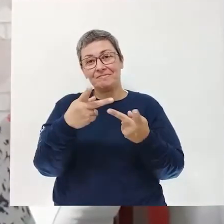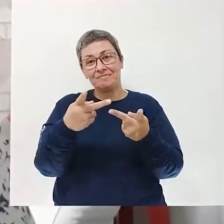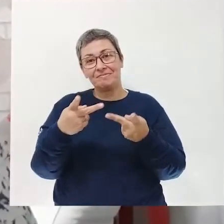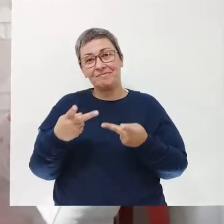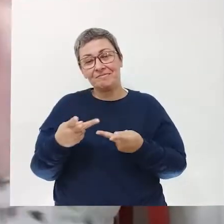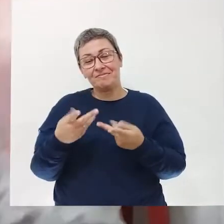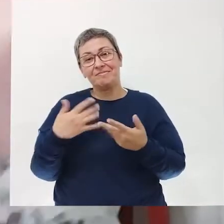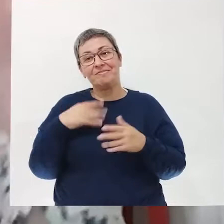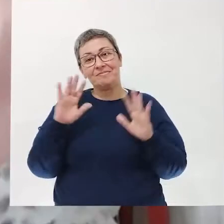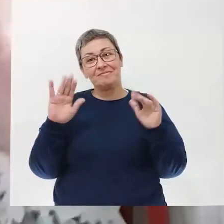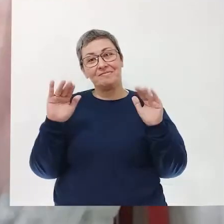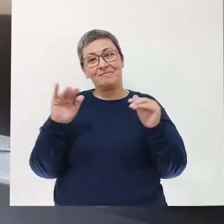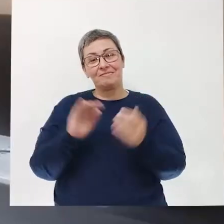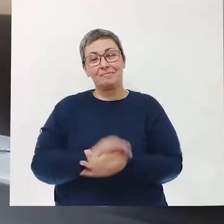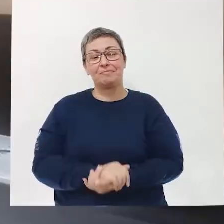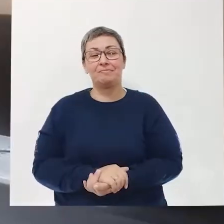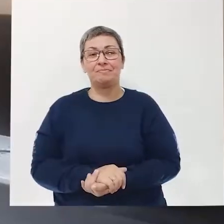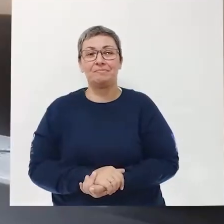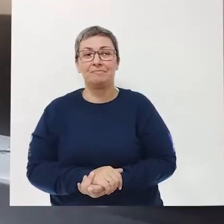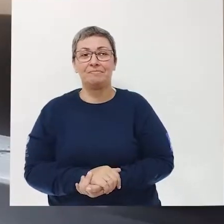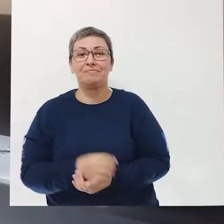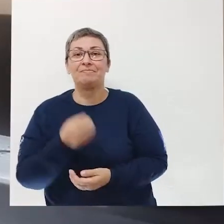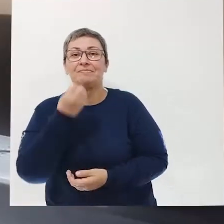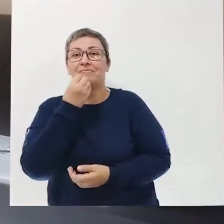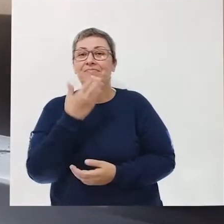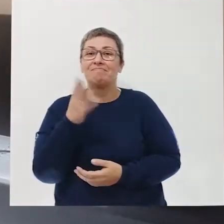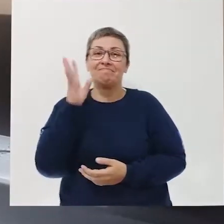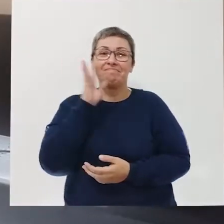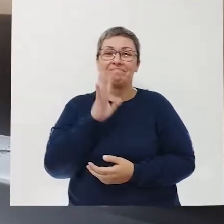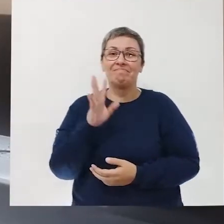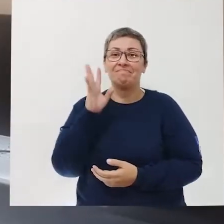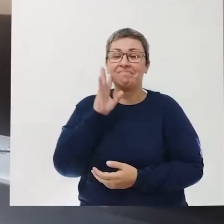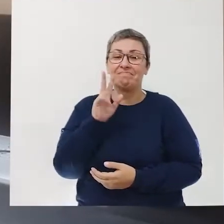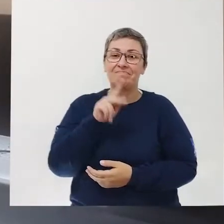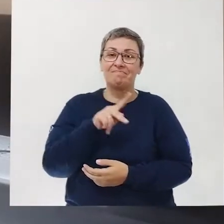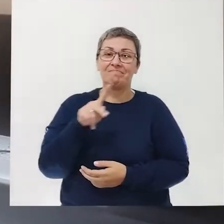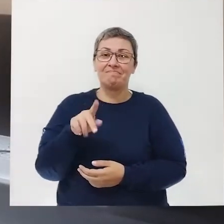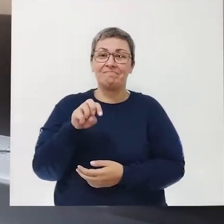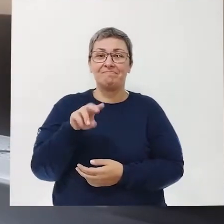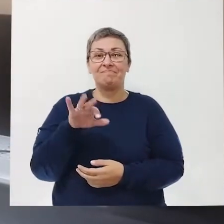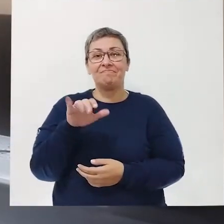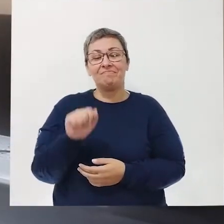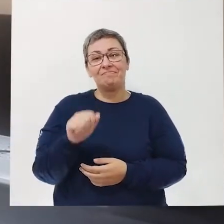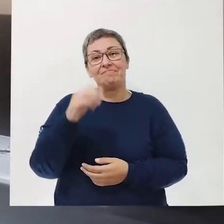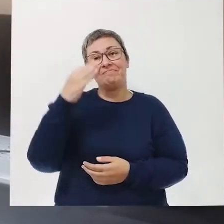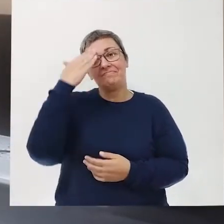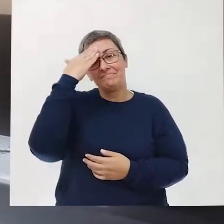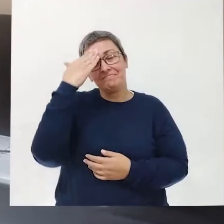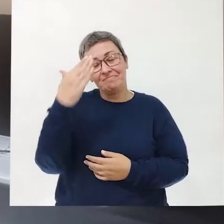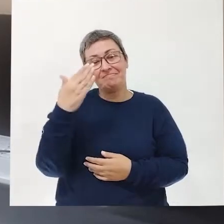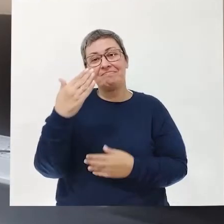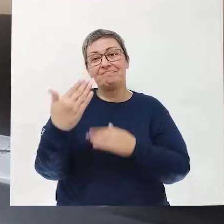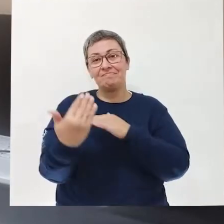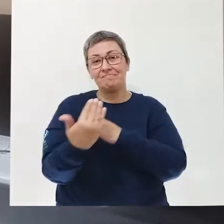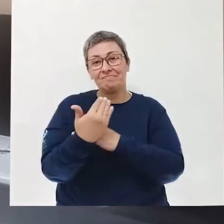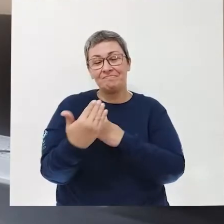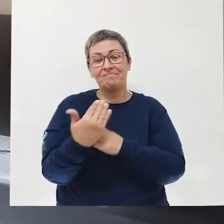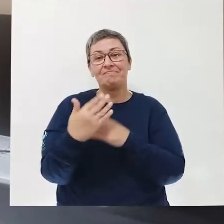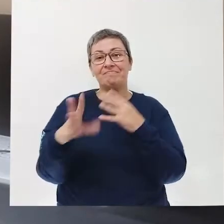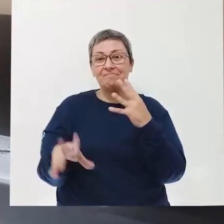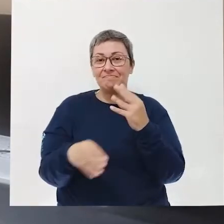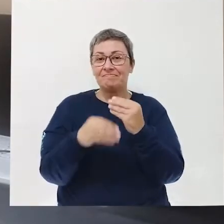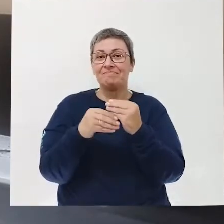convite. Até mais! Muito bacana. Professora Miriam, muito obrigado por sua contribuição,